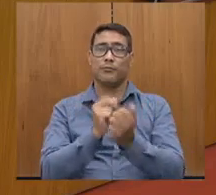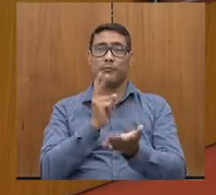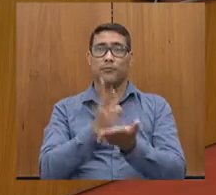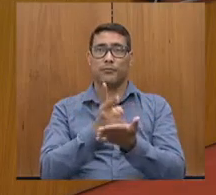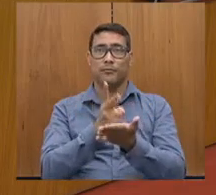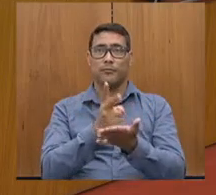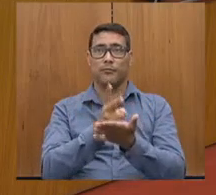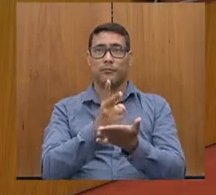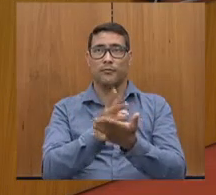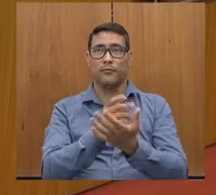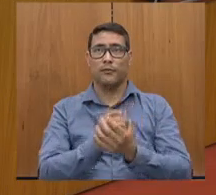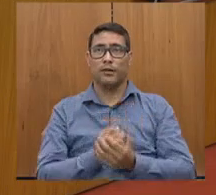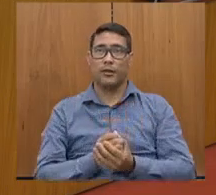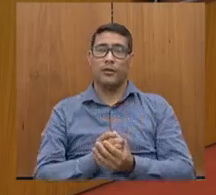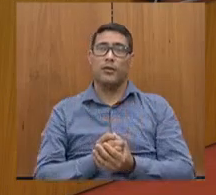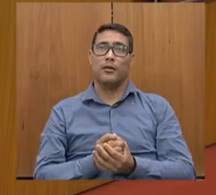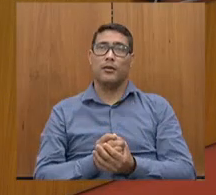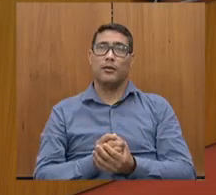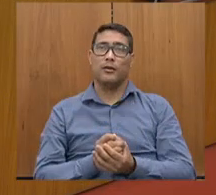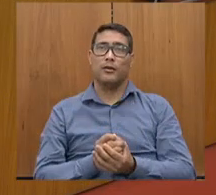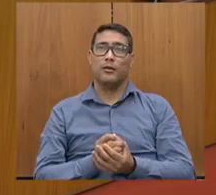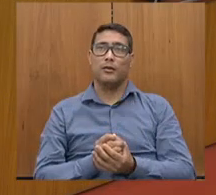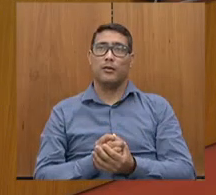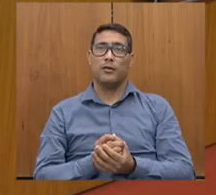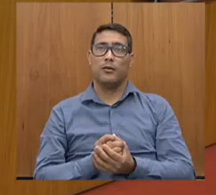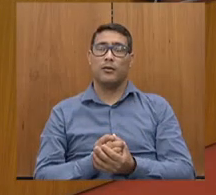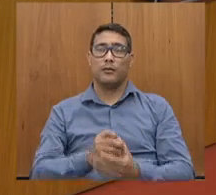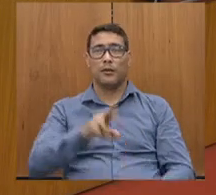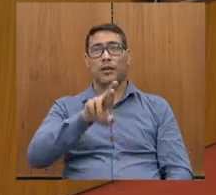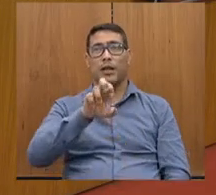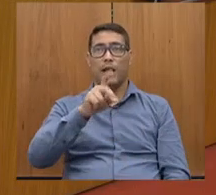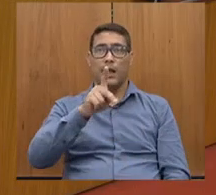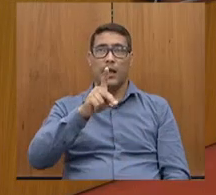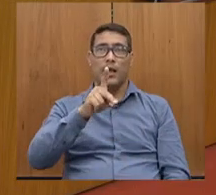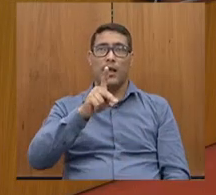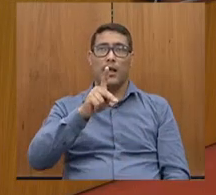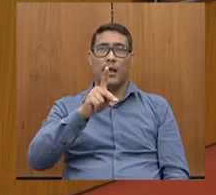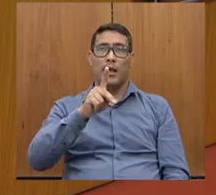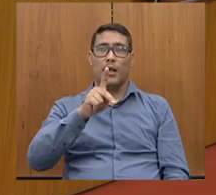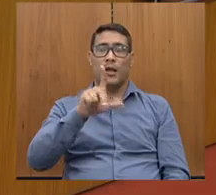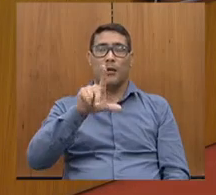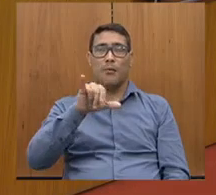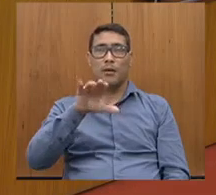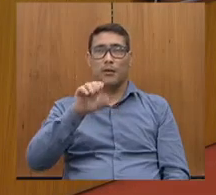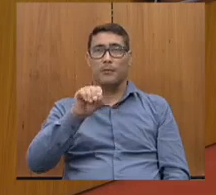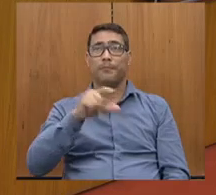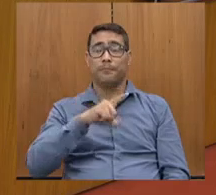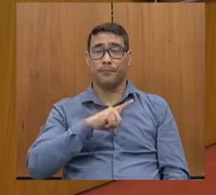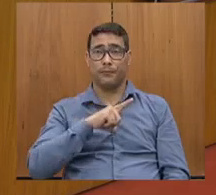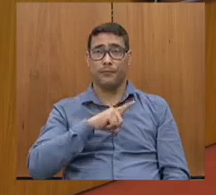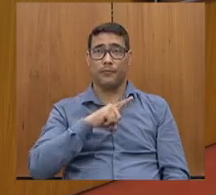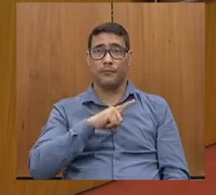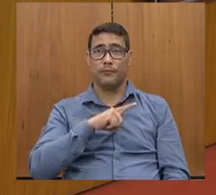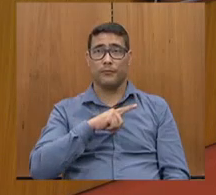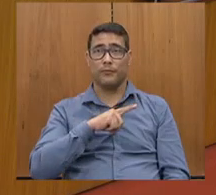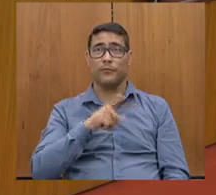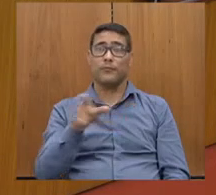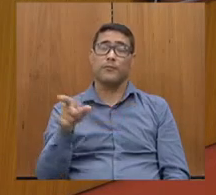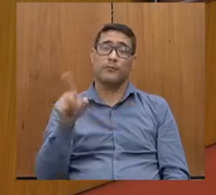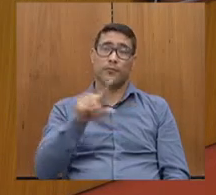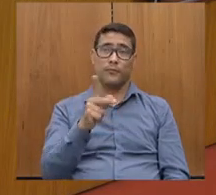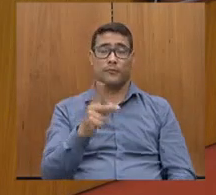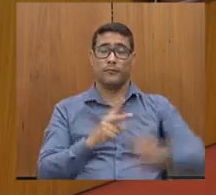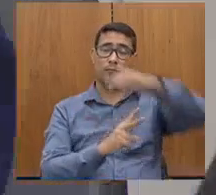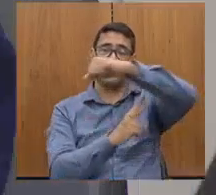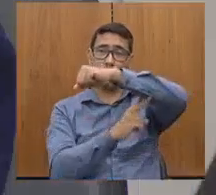Vamos ouvir... Bom, só uma pequena réplica. Pois não. Só que é o seguinte, sabe, secretário, a questão de pimenta e guapé, as duas pontes